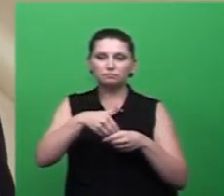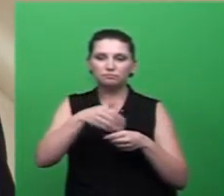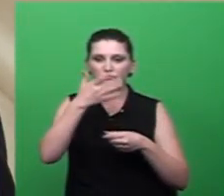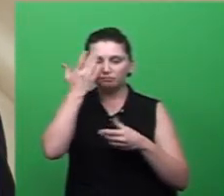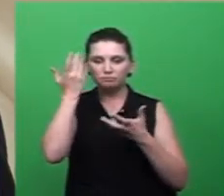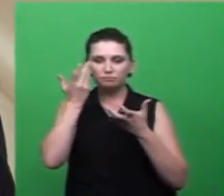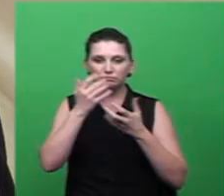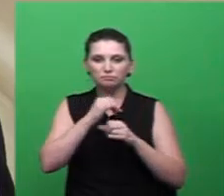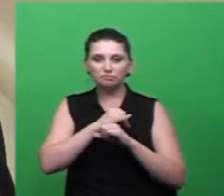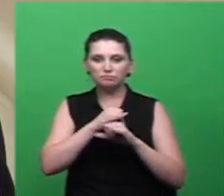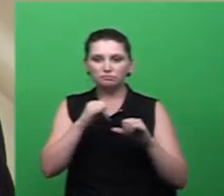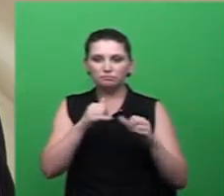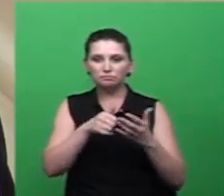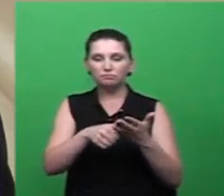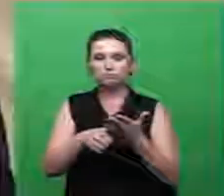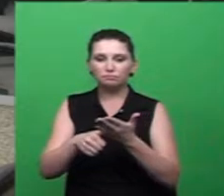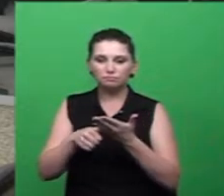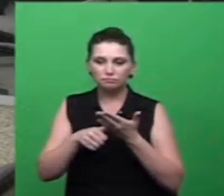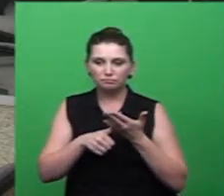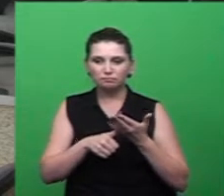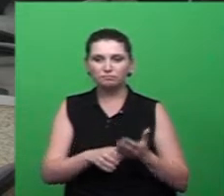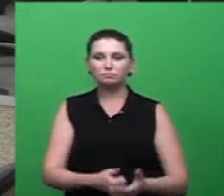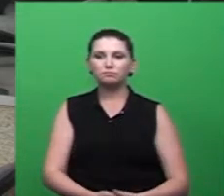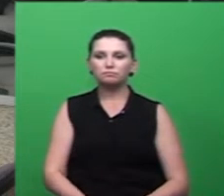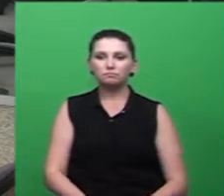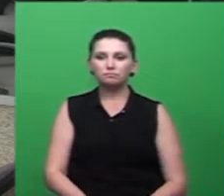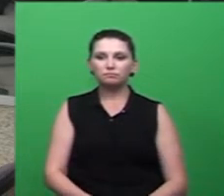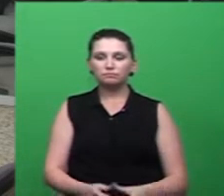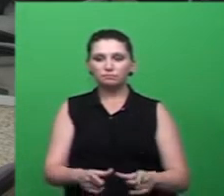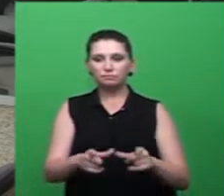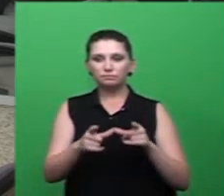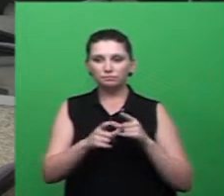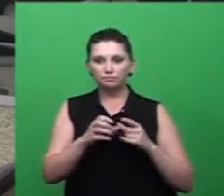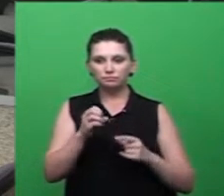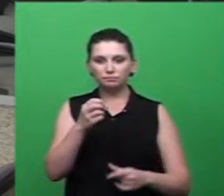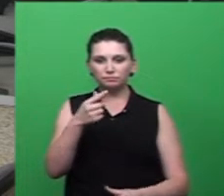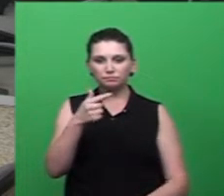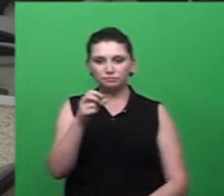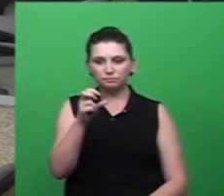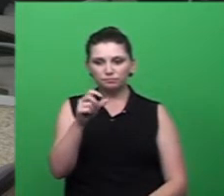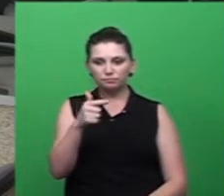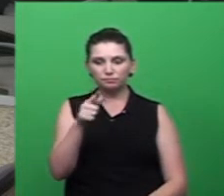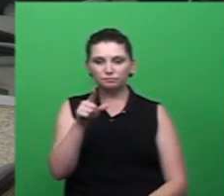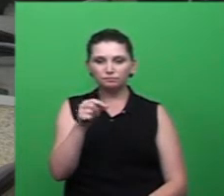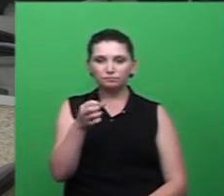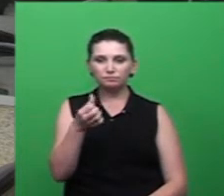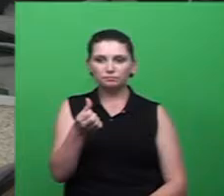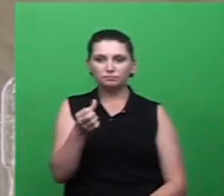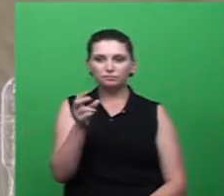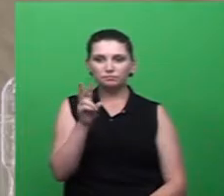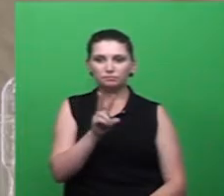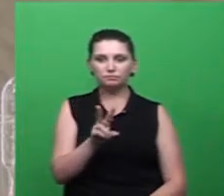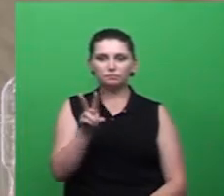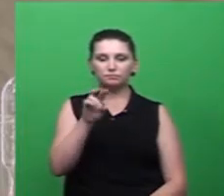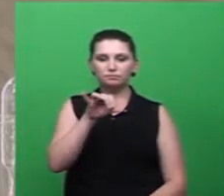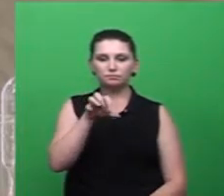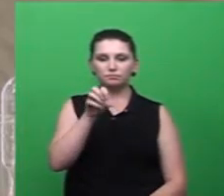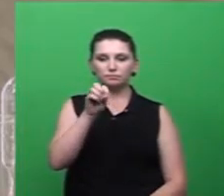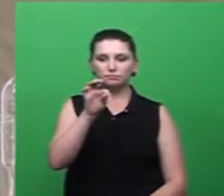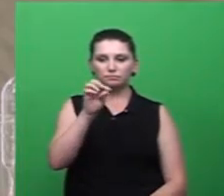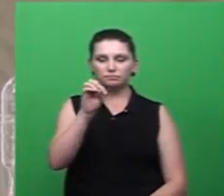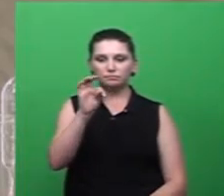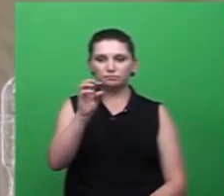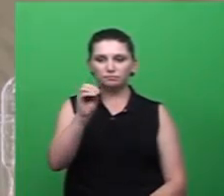contrários se manifestem. Aprovado por unanimidade. Requerimento 052, barra 2016. Autoria, vereador João Batista Beloli.